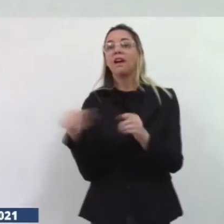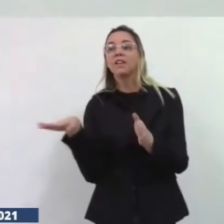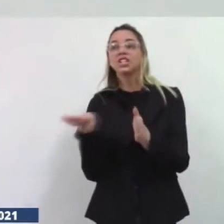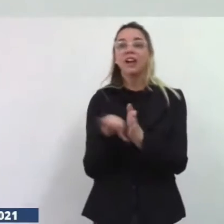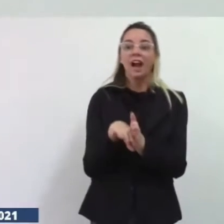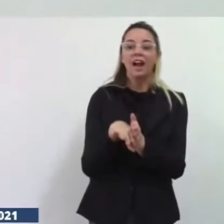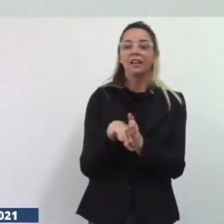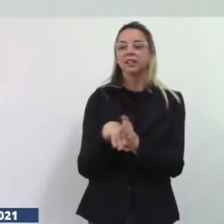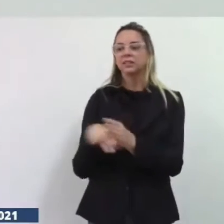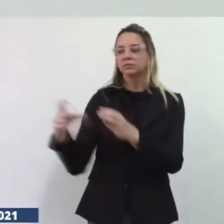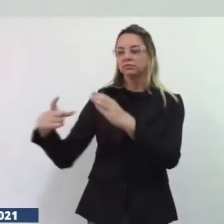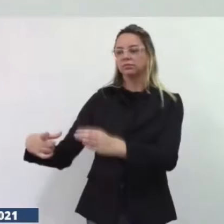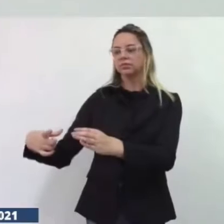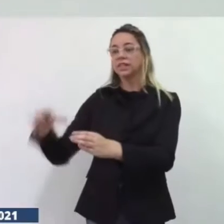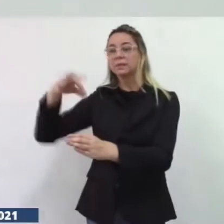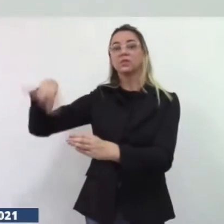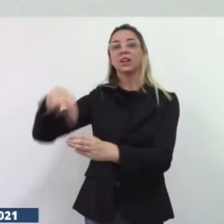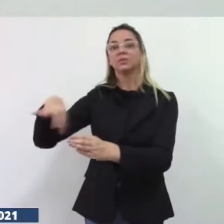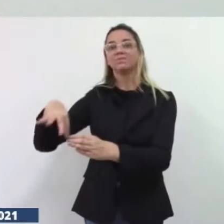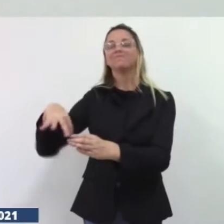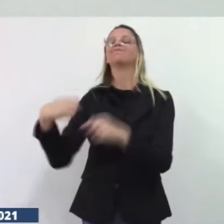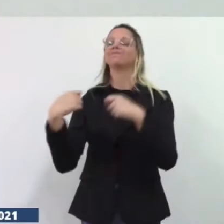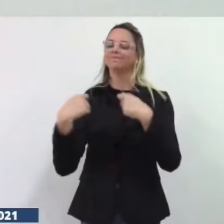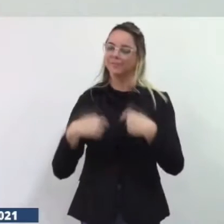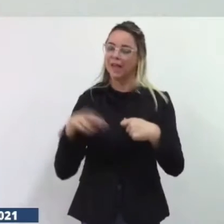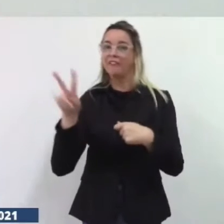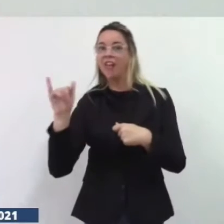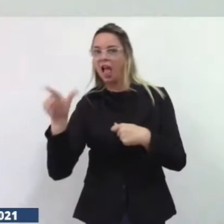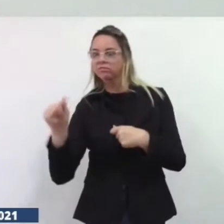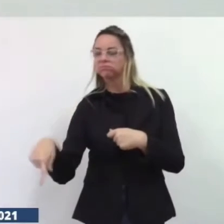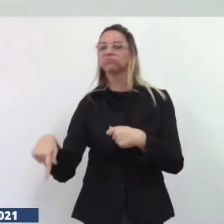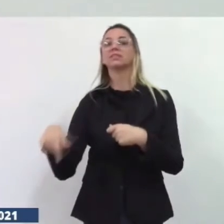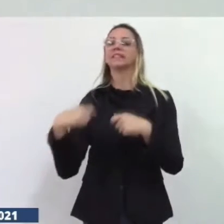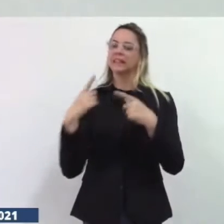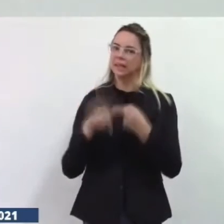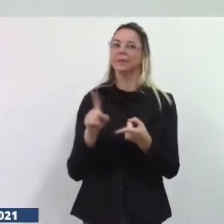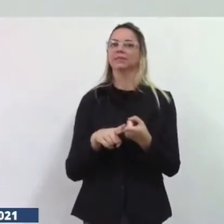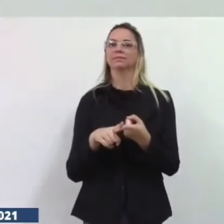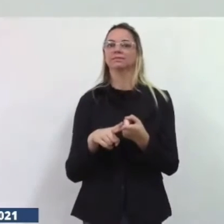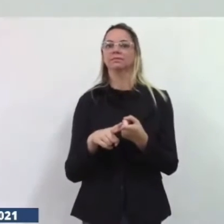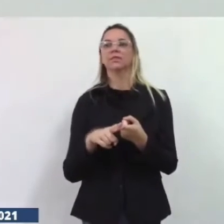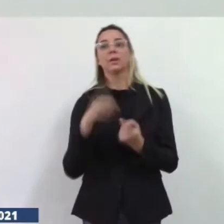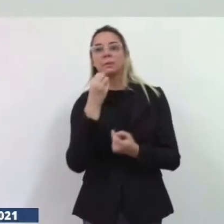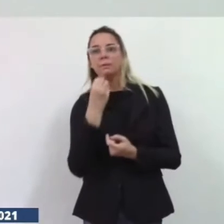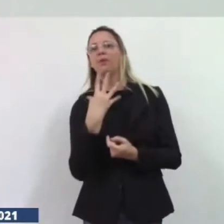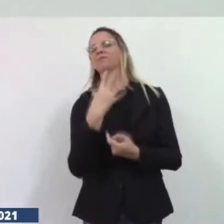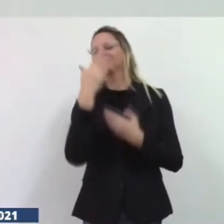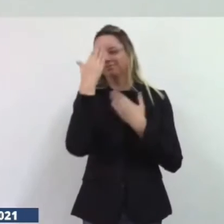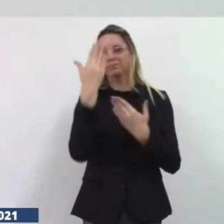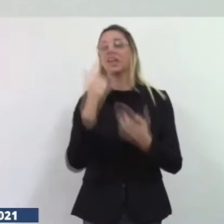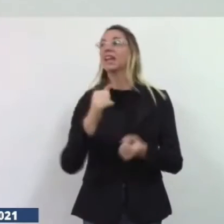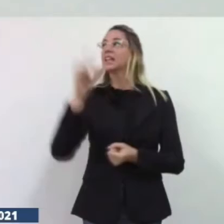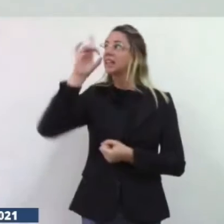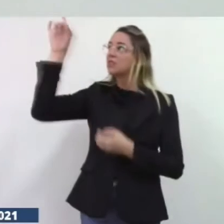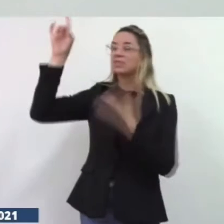do Espírito Santo também então fomos muito bem atendidos e se Deus quiser muito obrigado